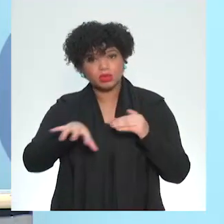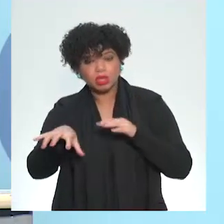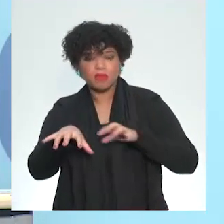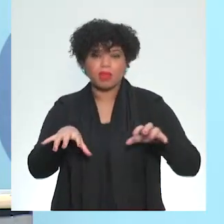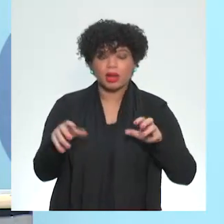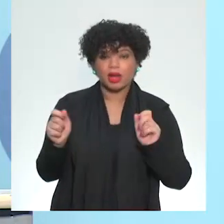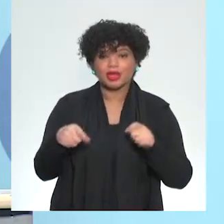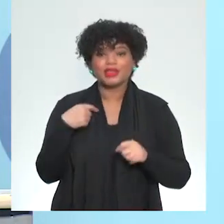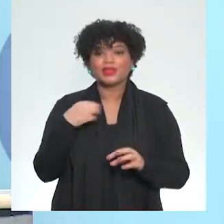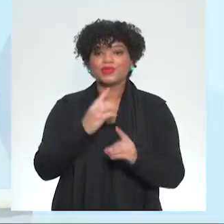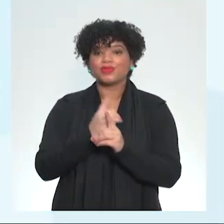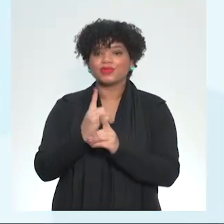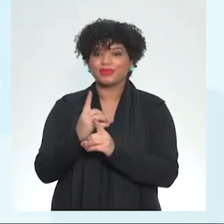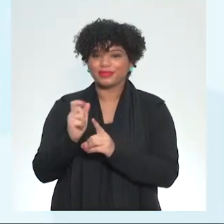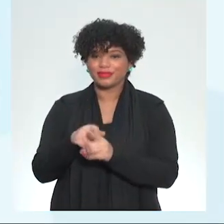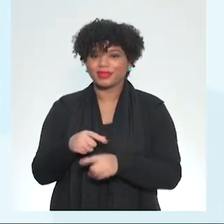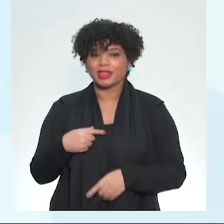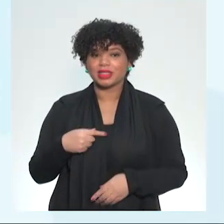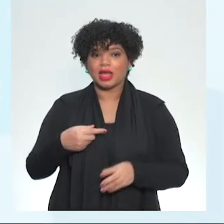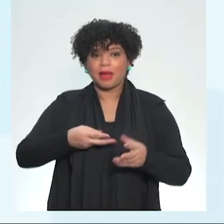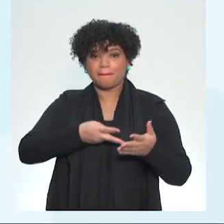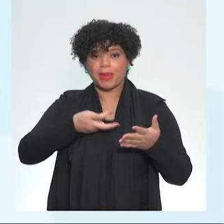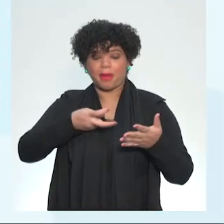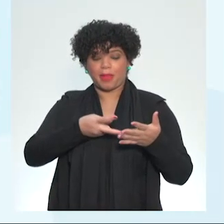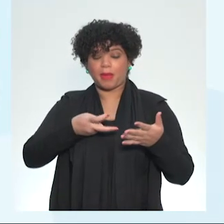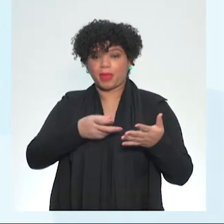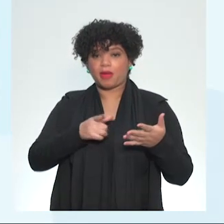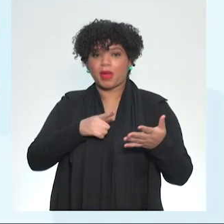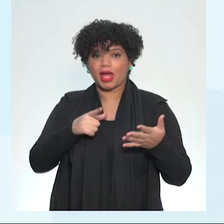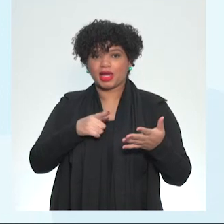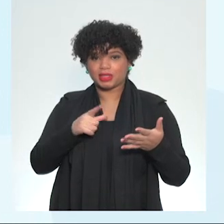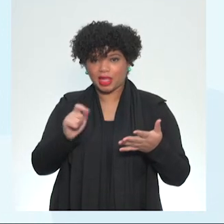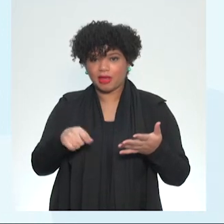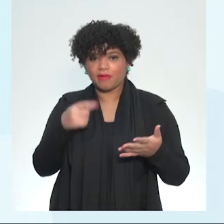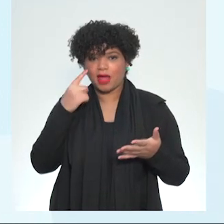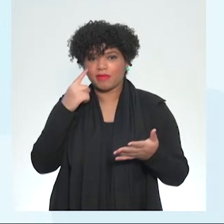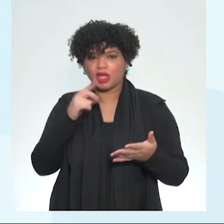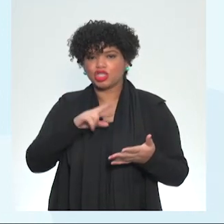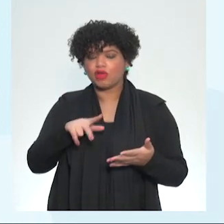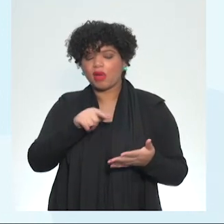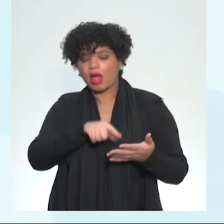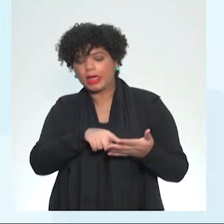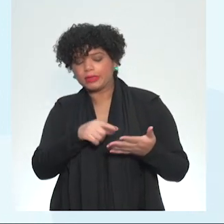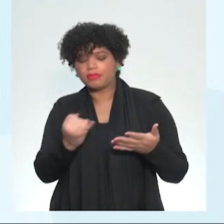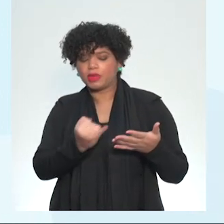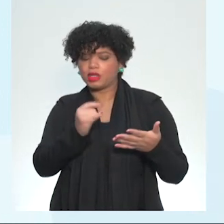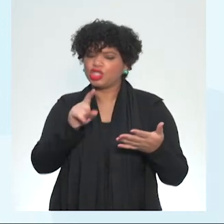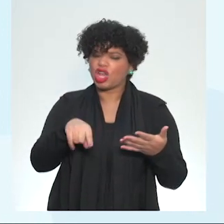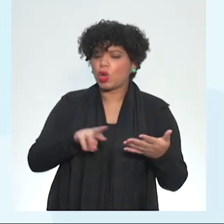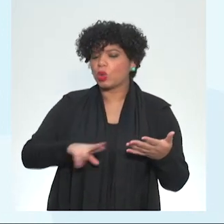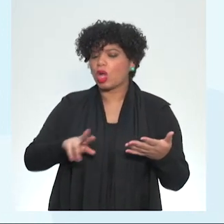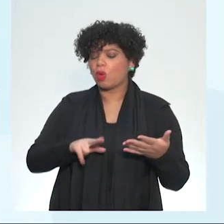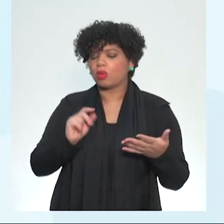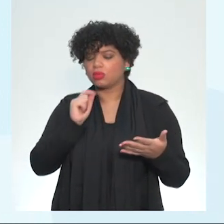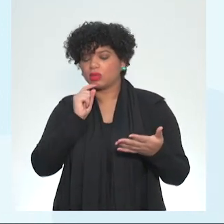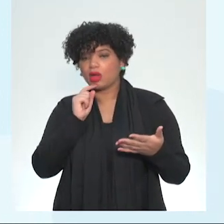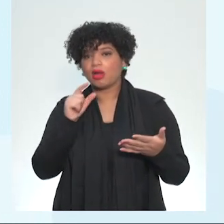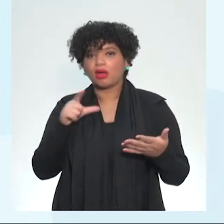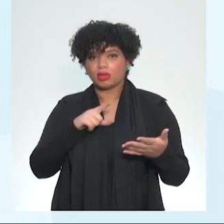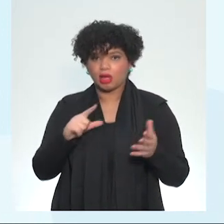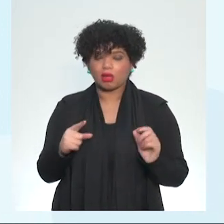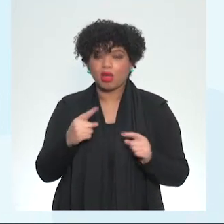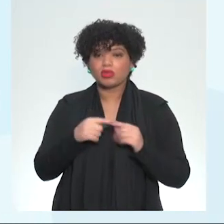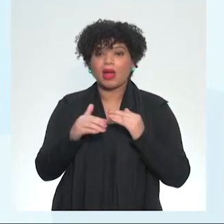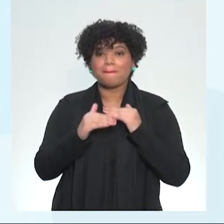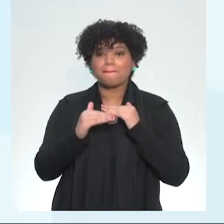reconhecer esses padrões, abstrair, que é quando ele vai justamente ver, bom, essa informação, tudo bem, ela entra dentro